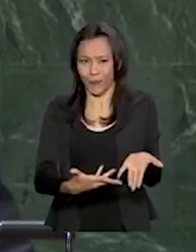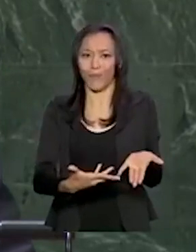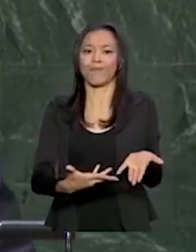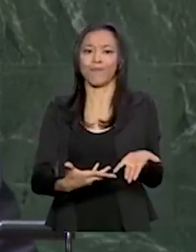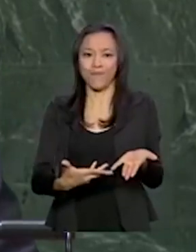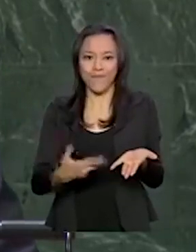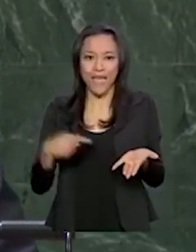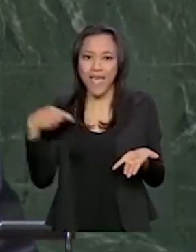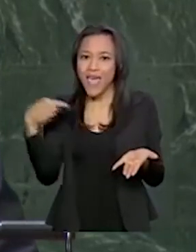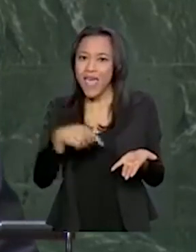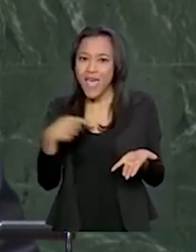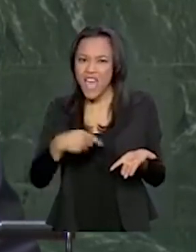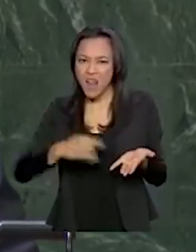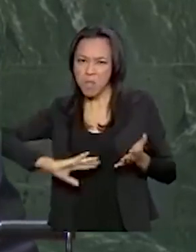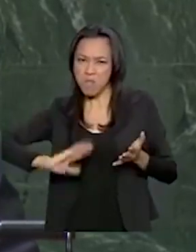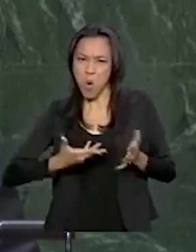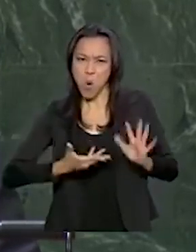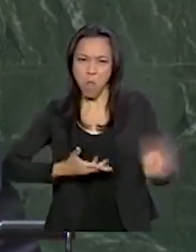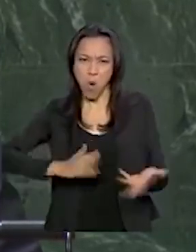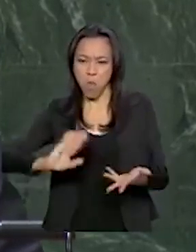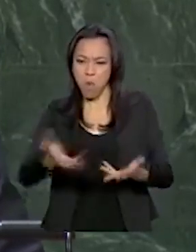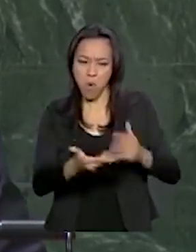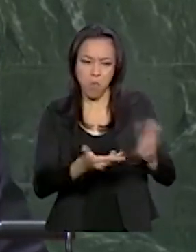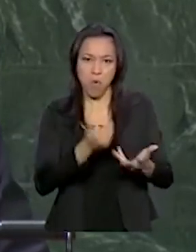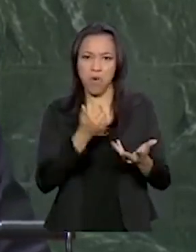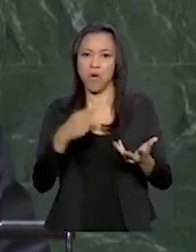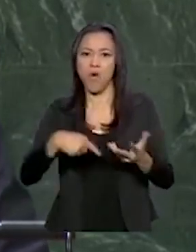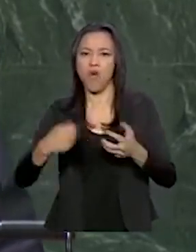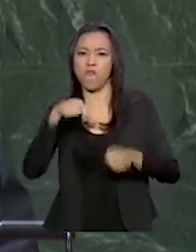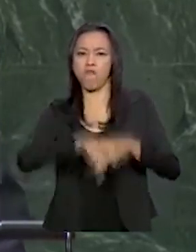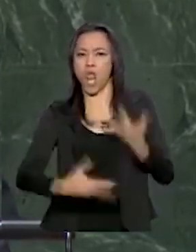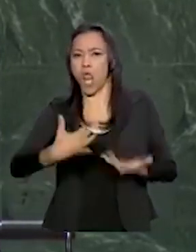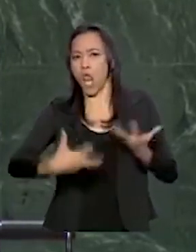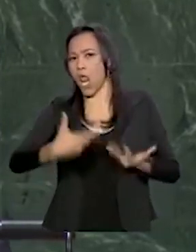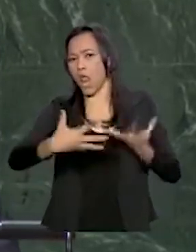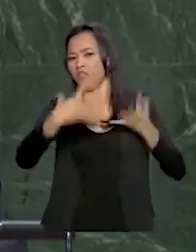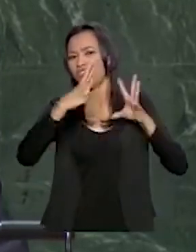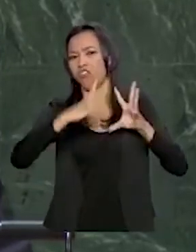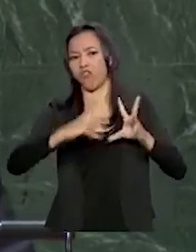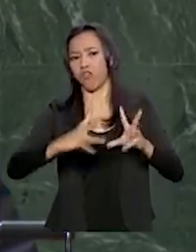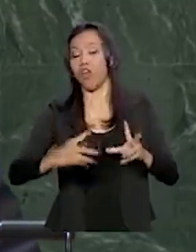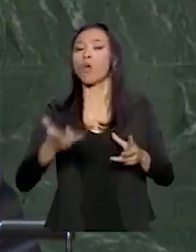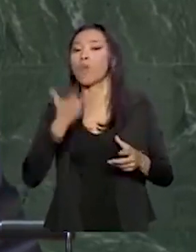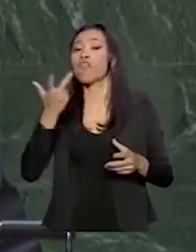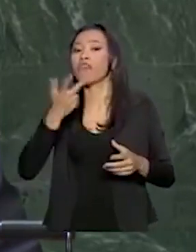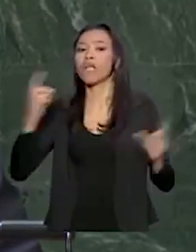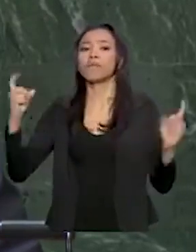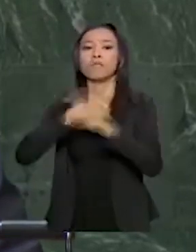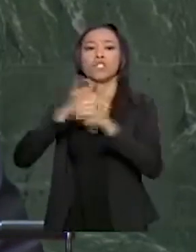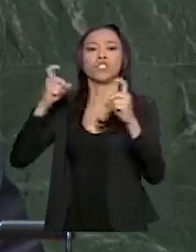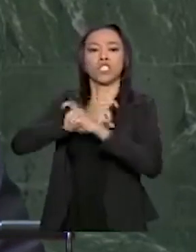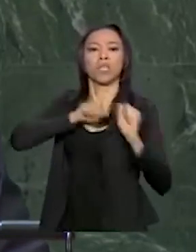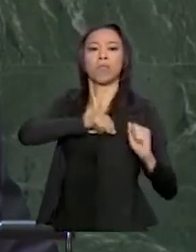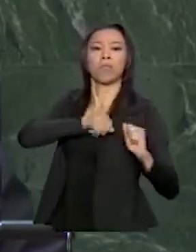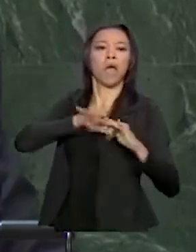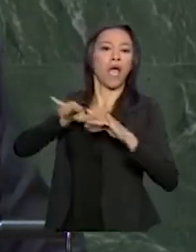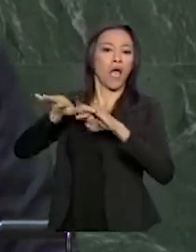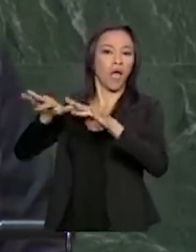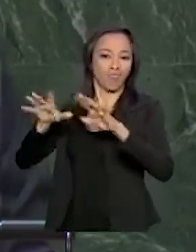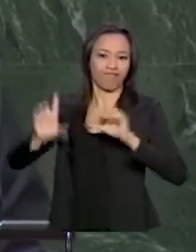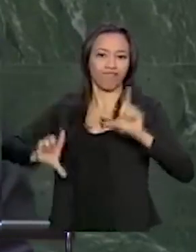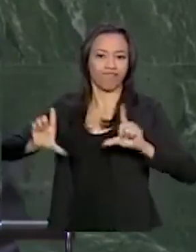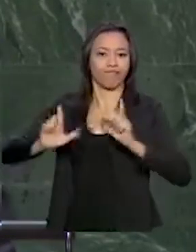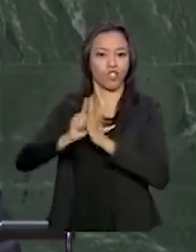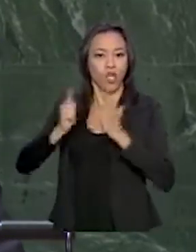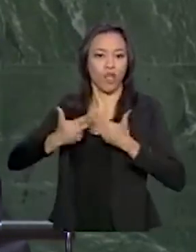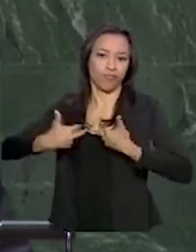não está sendo devastada e nem consumida pelo fogo, como diz mentirosamente a mídia.